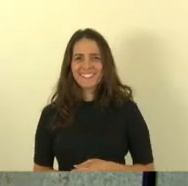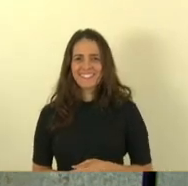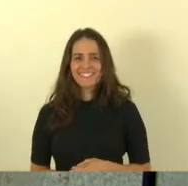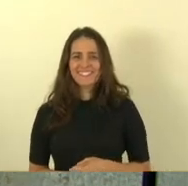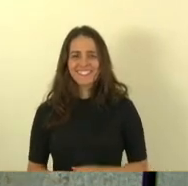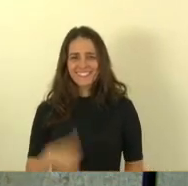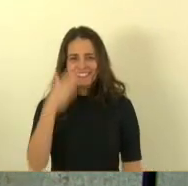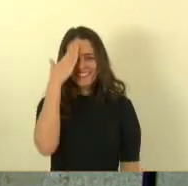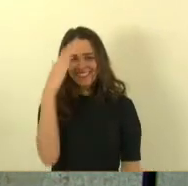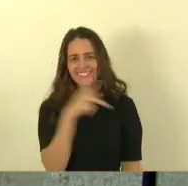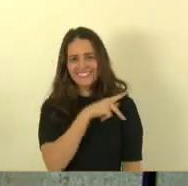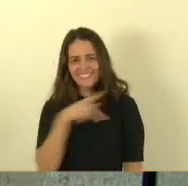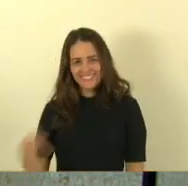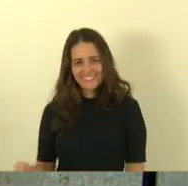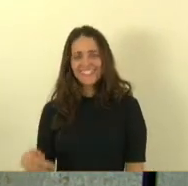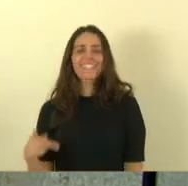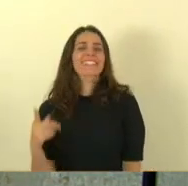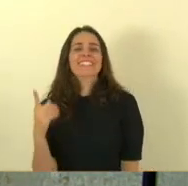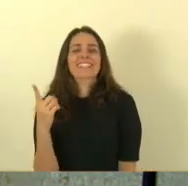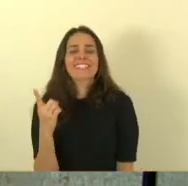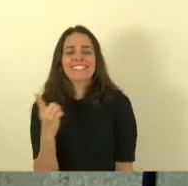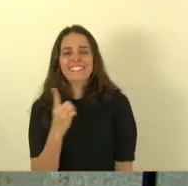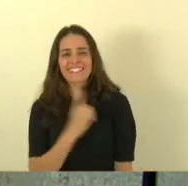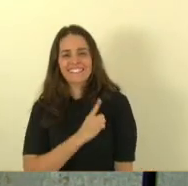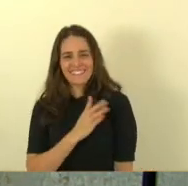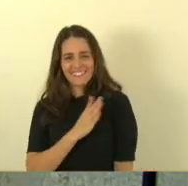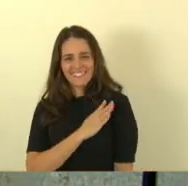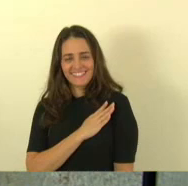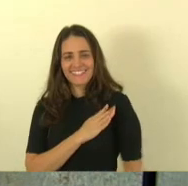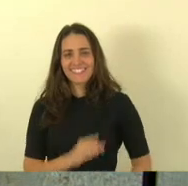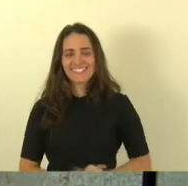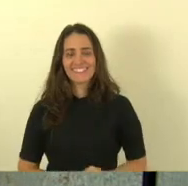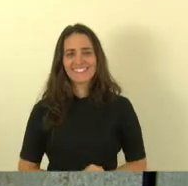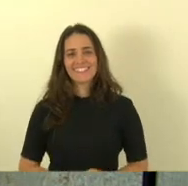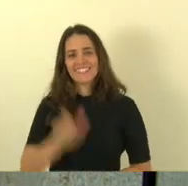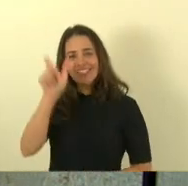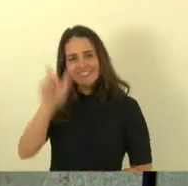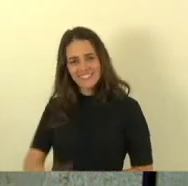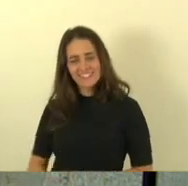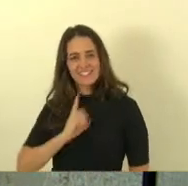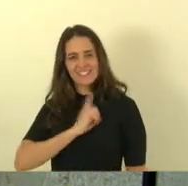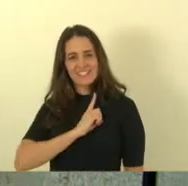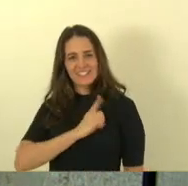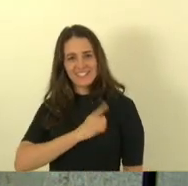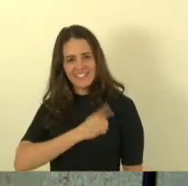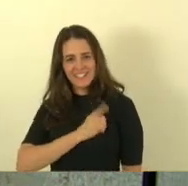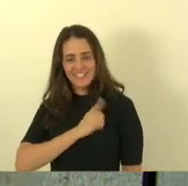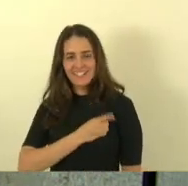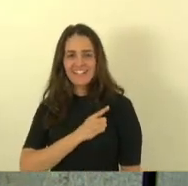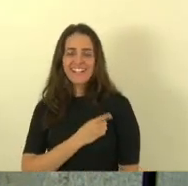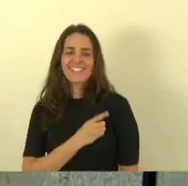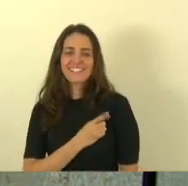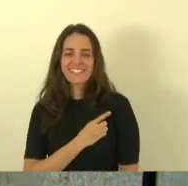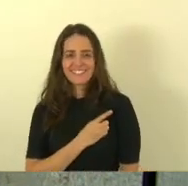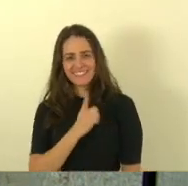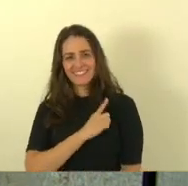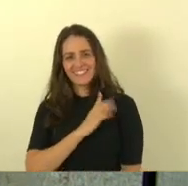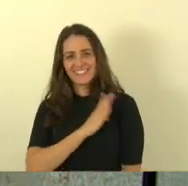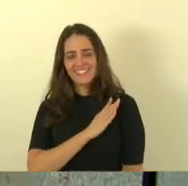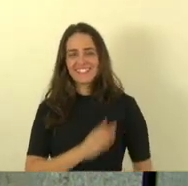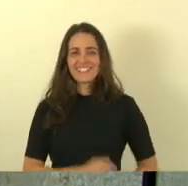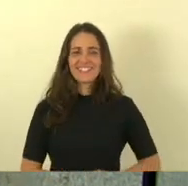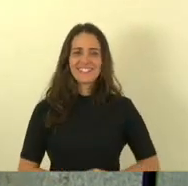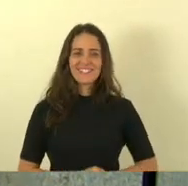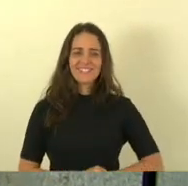Obrigado, presidente, deputado Danilo Baense, doutor Danilo Baense, delegado Danilo Baense, nosso presidente da Comissão de